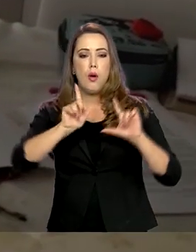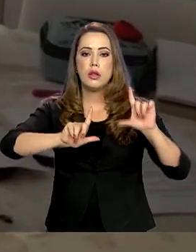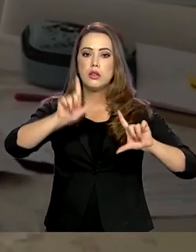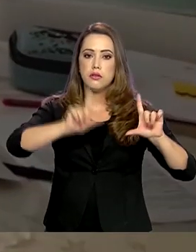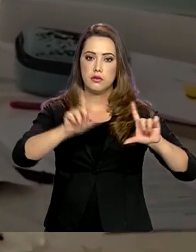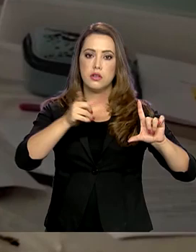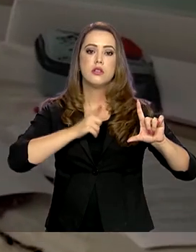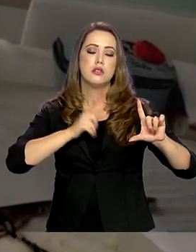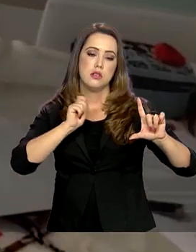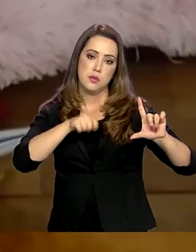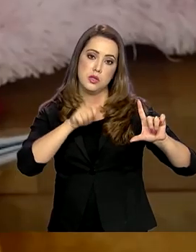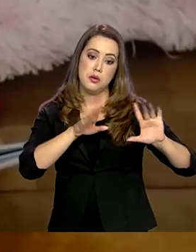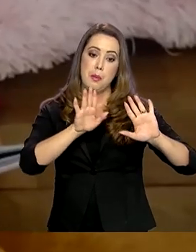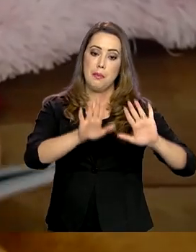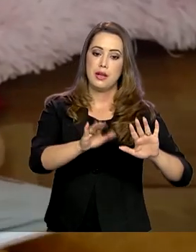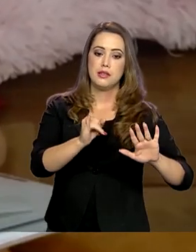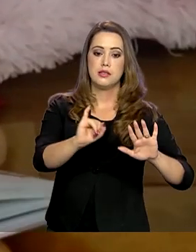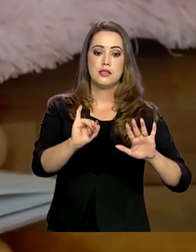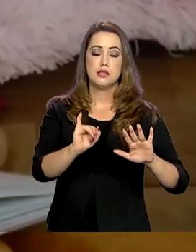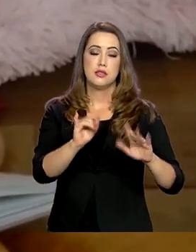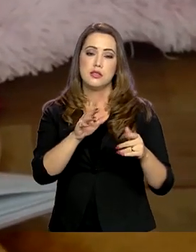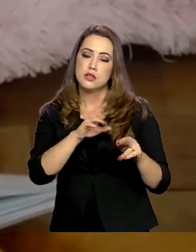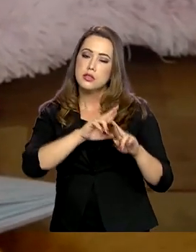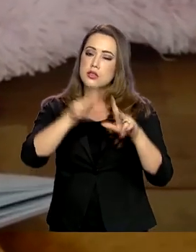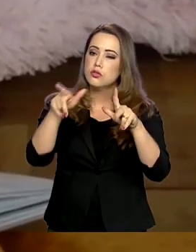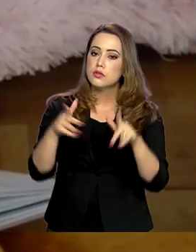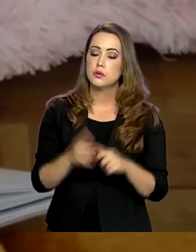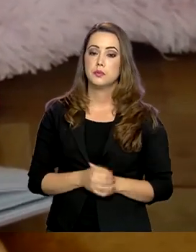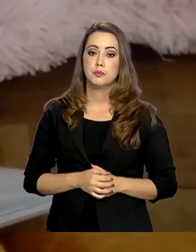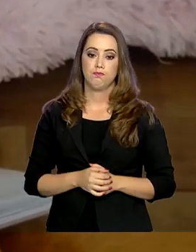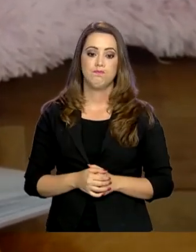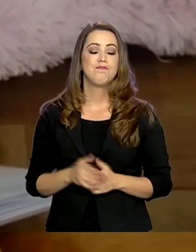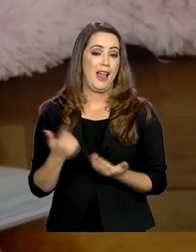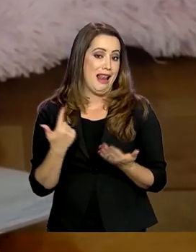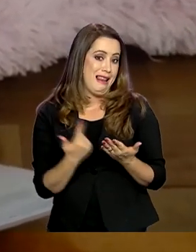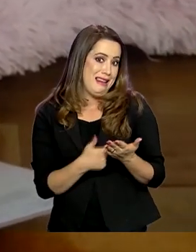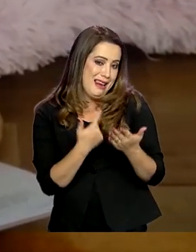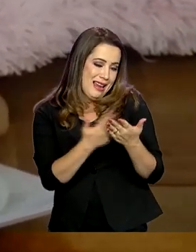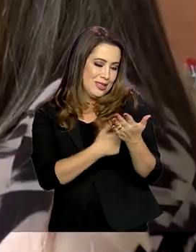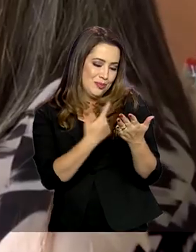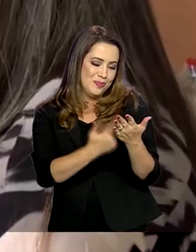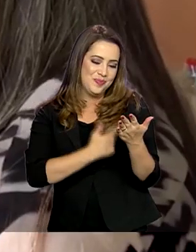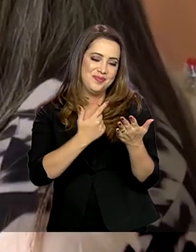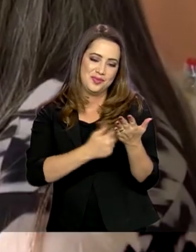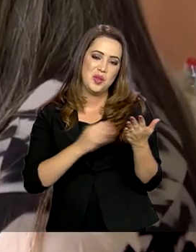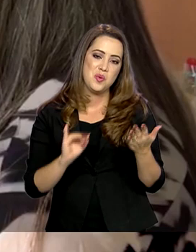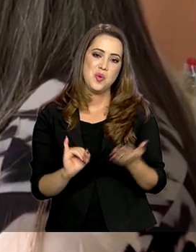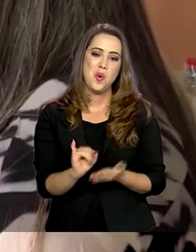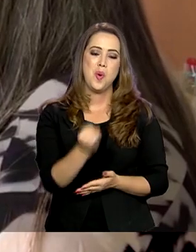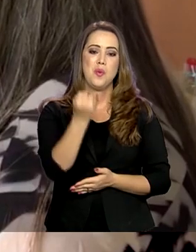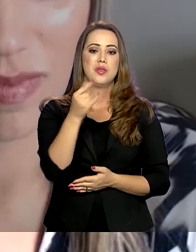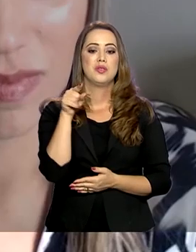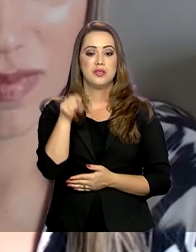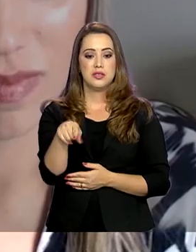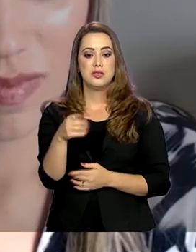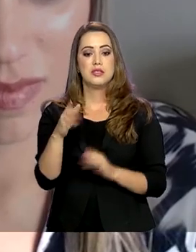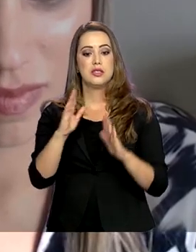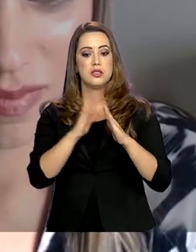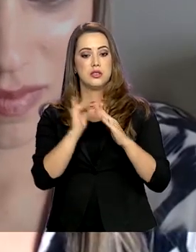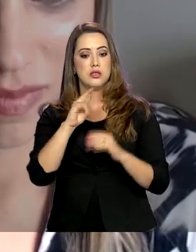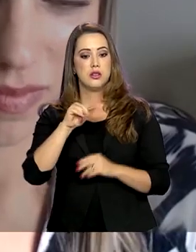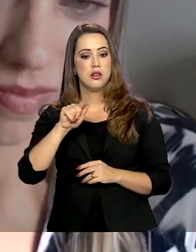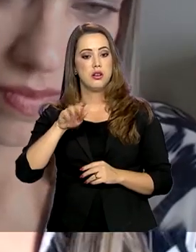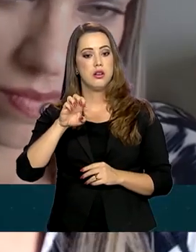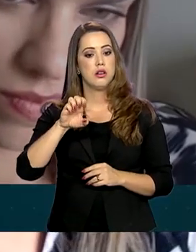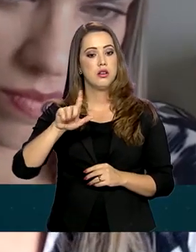terão sua vez. Mas que tal dar uma variada? A literatura é uma das apostas na casa da Raquel. O mais